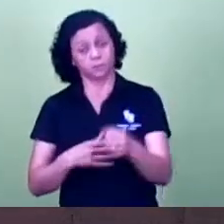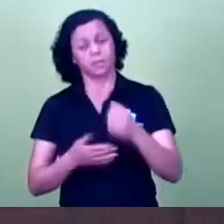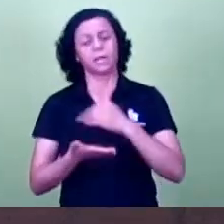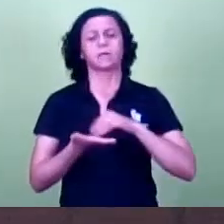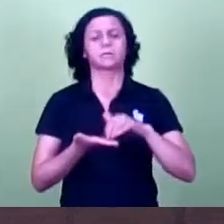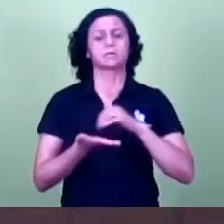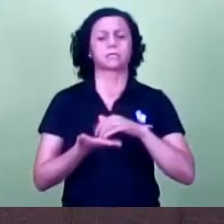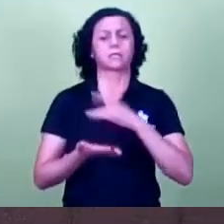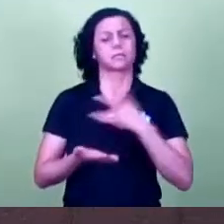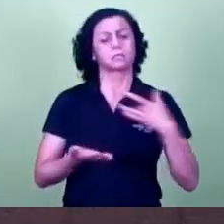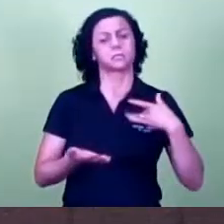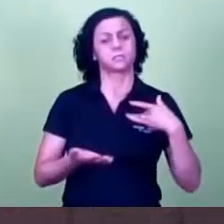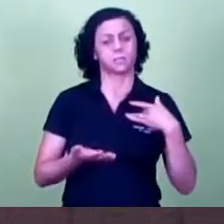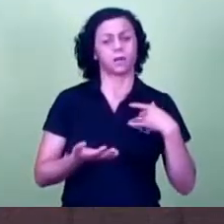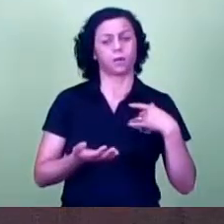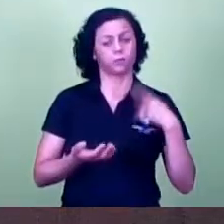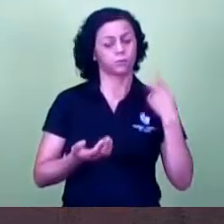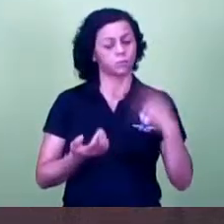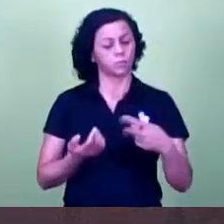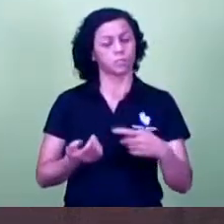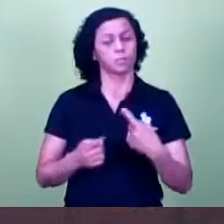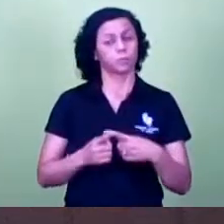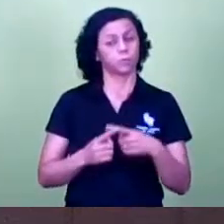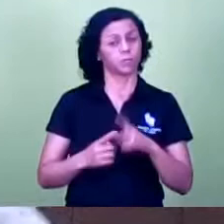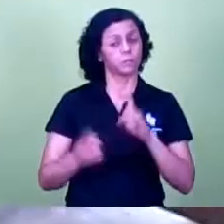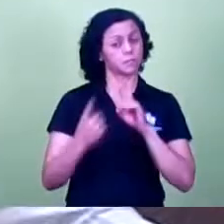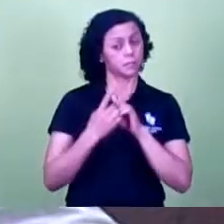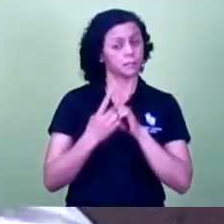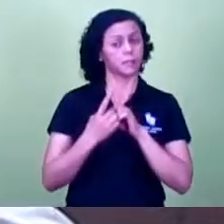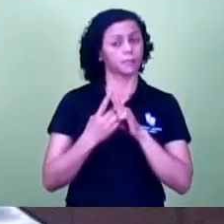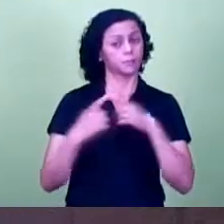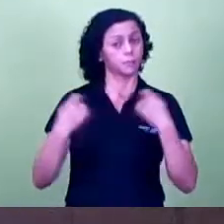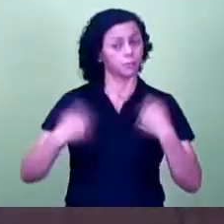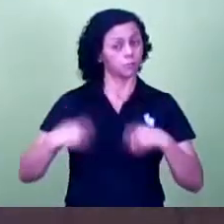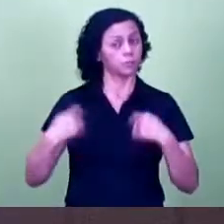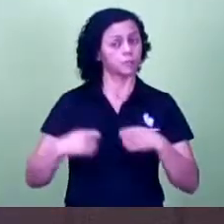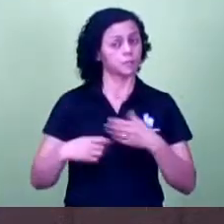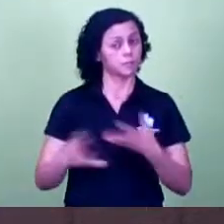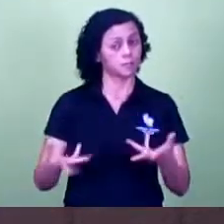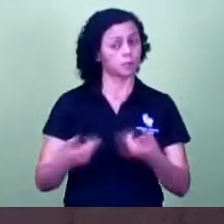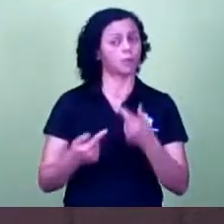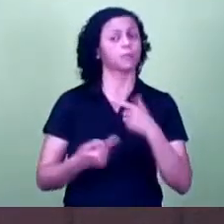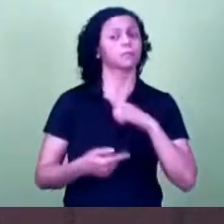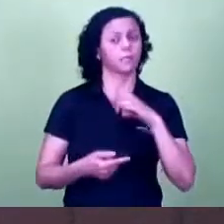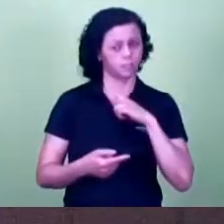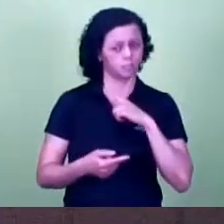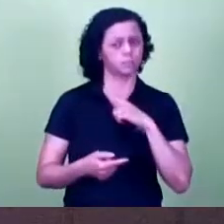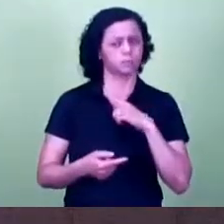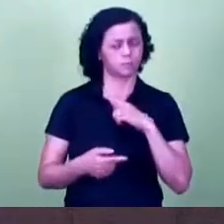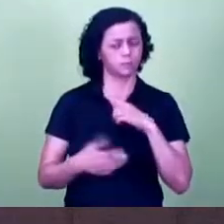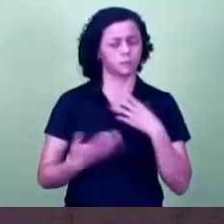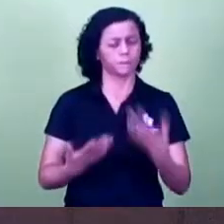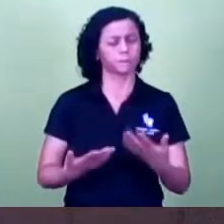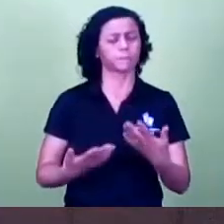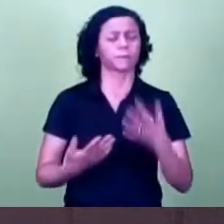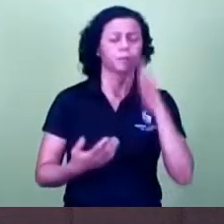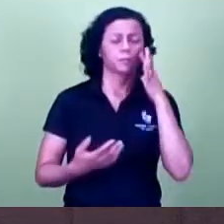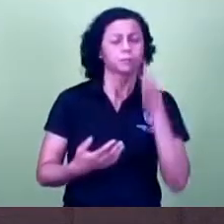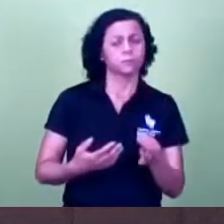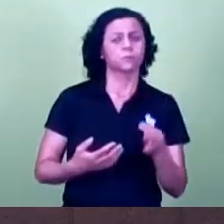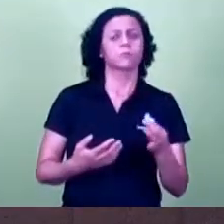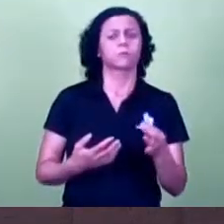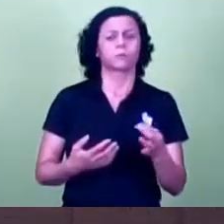não vai ficar aquém do que a cidade de fora merece e necessita para que a gente possa entender e tentarmos